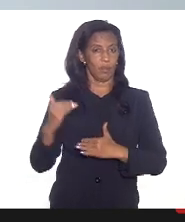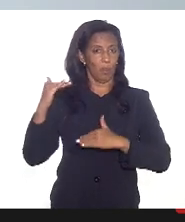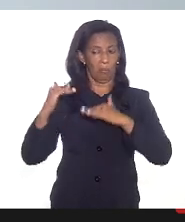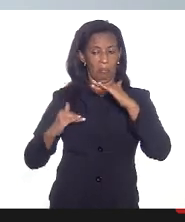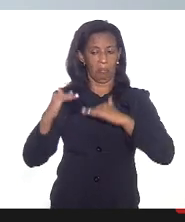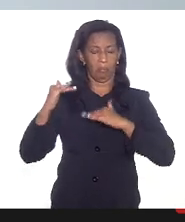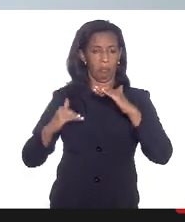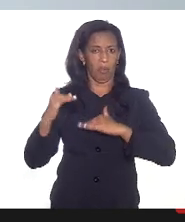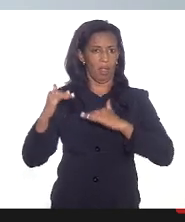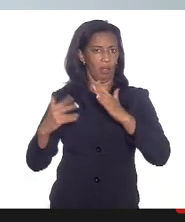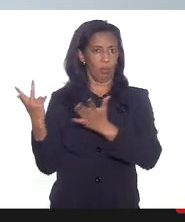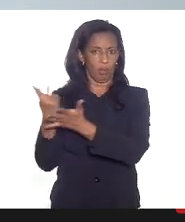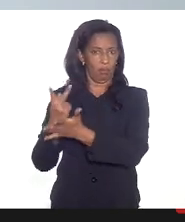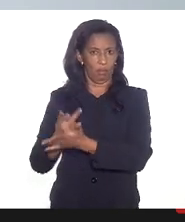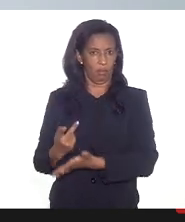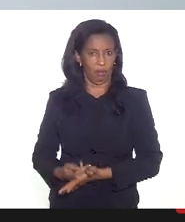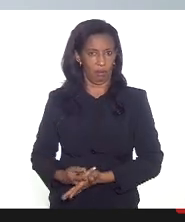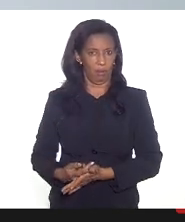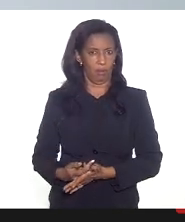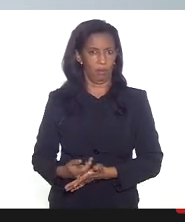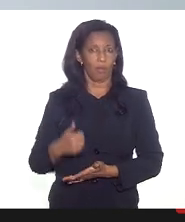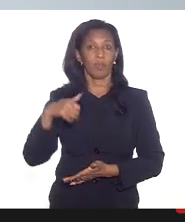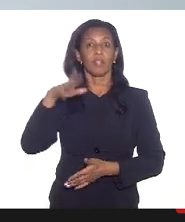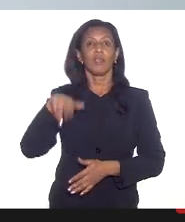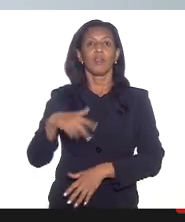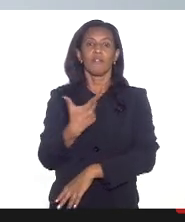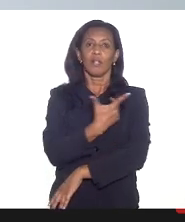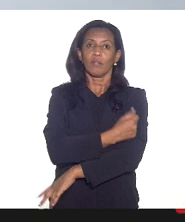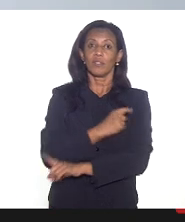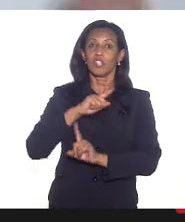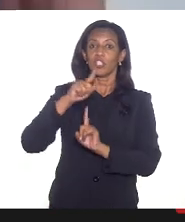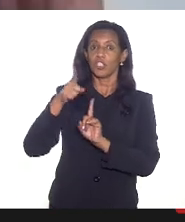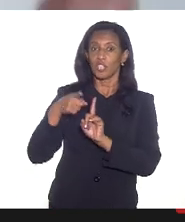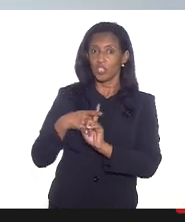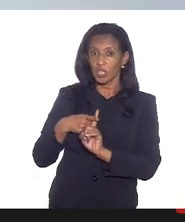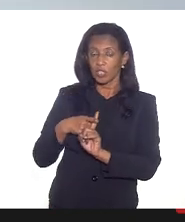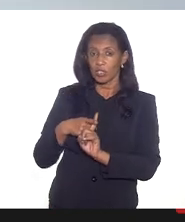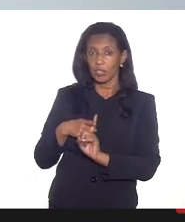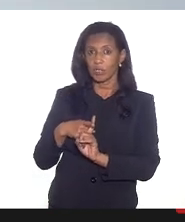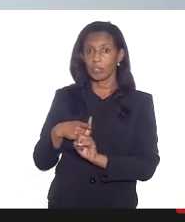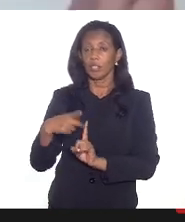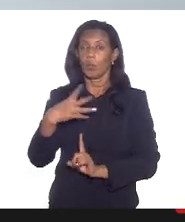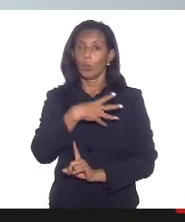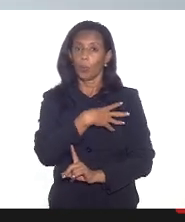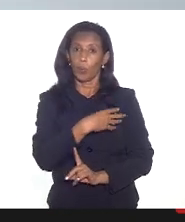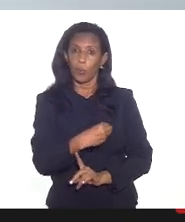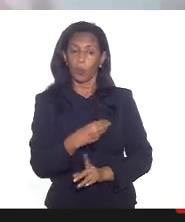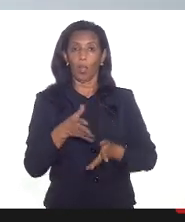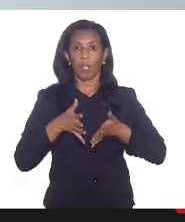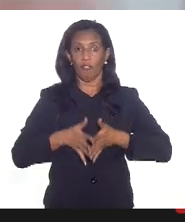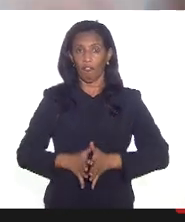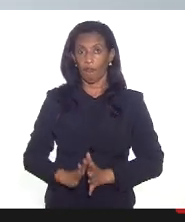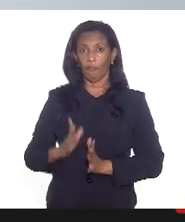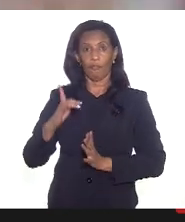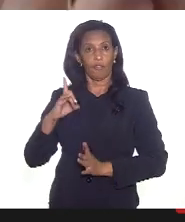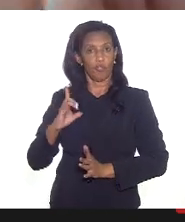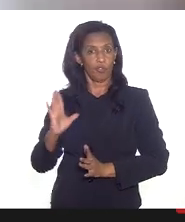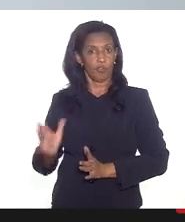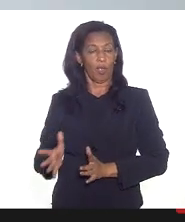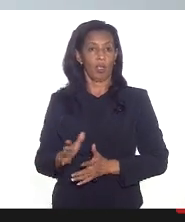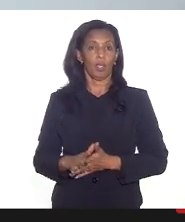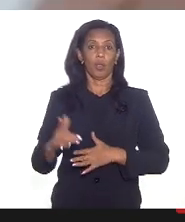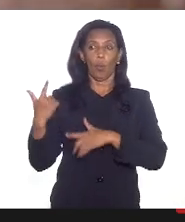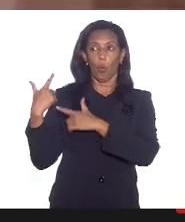não pode ter subjetividades quem vamos vacinar gestantes e huérperas e lactantes com ou sem